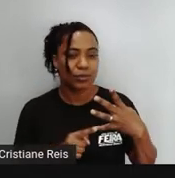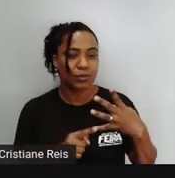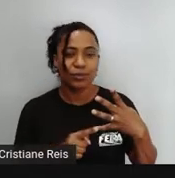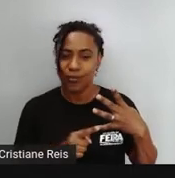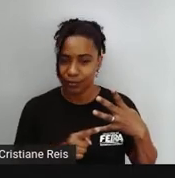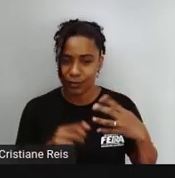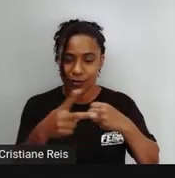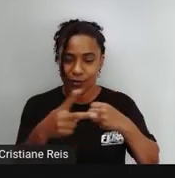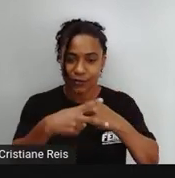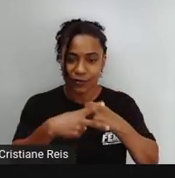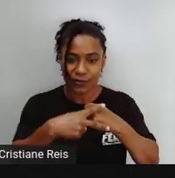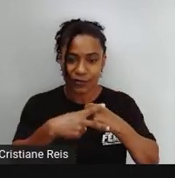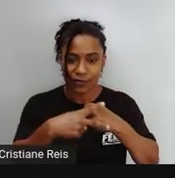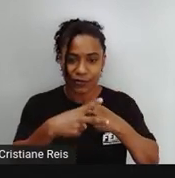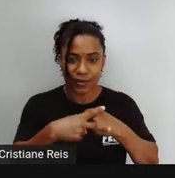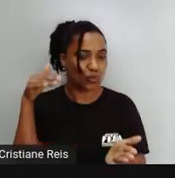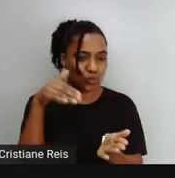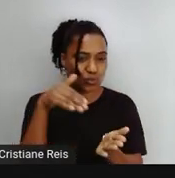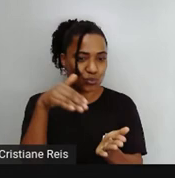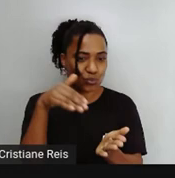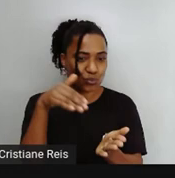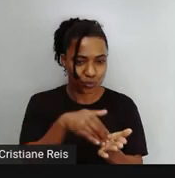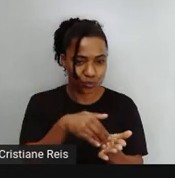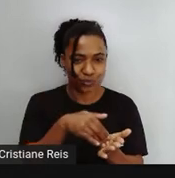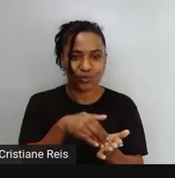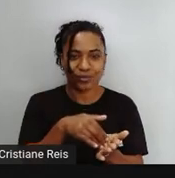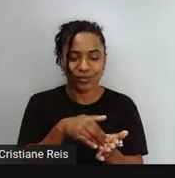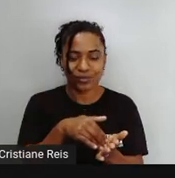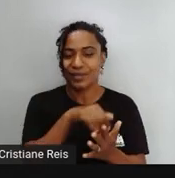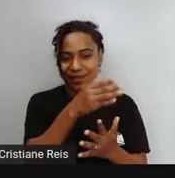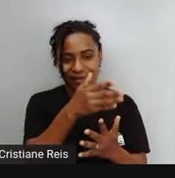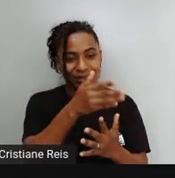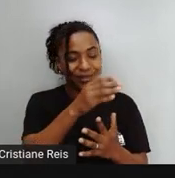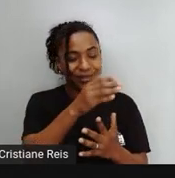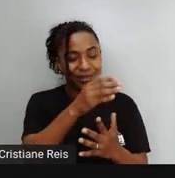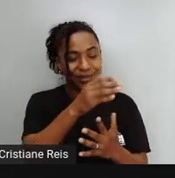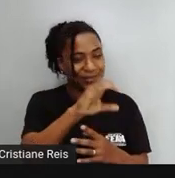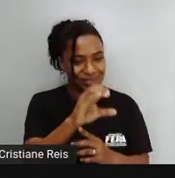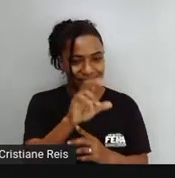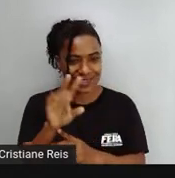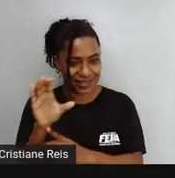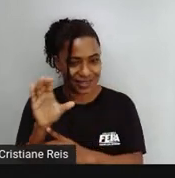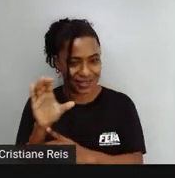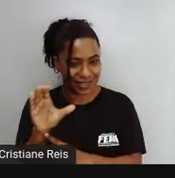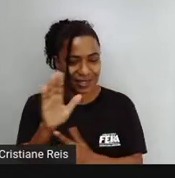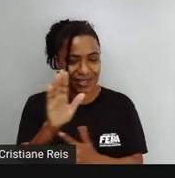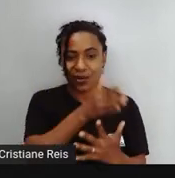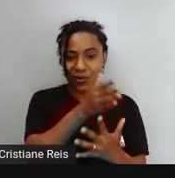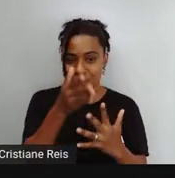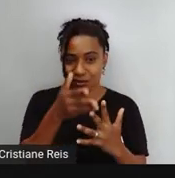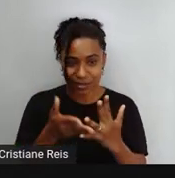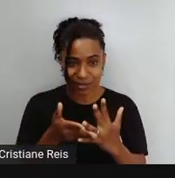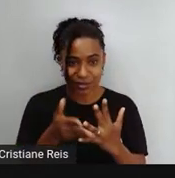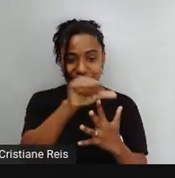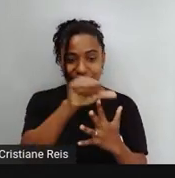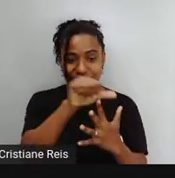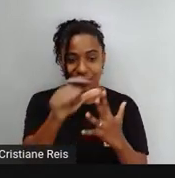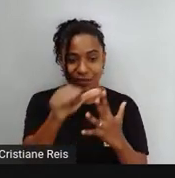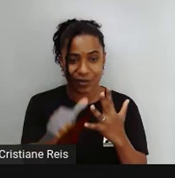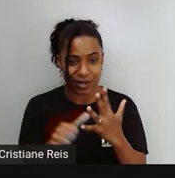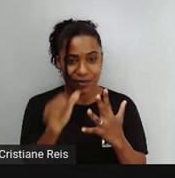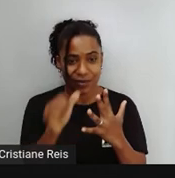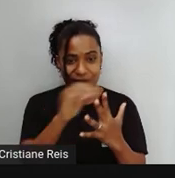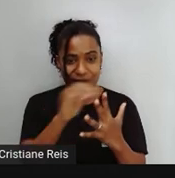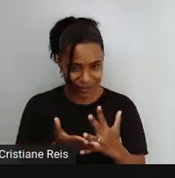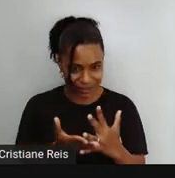Todos têm No final Consoante Vogal Consoante Então nessa situação Vamos dobrar a última